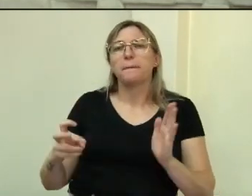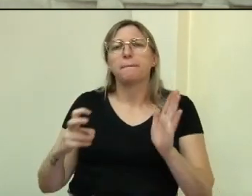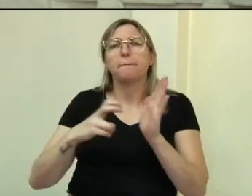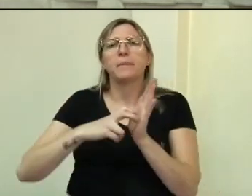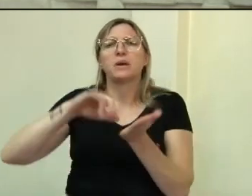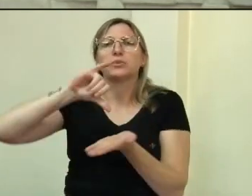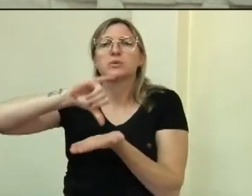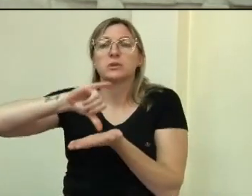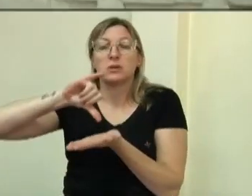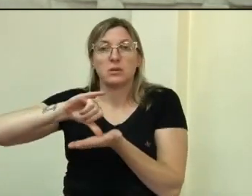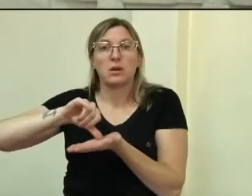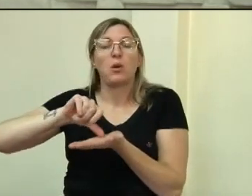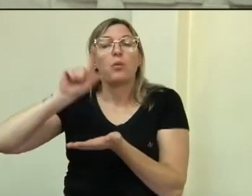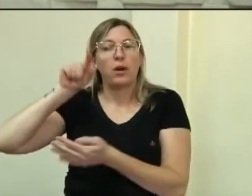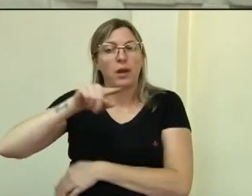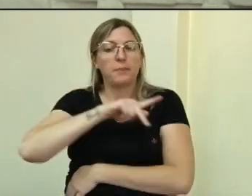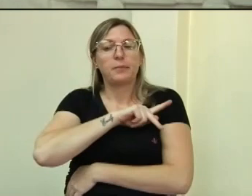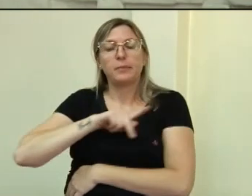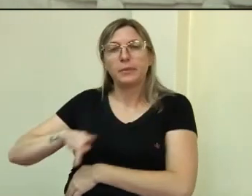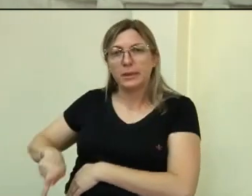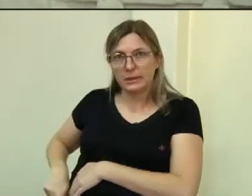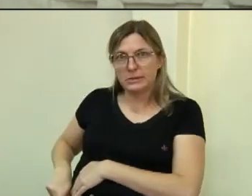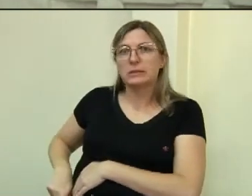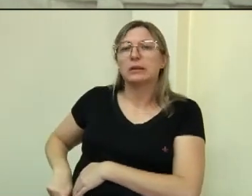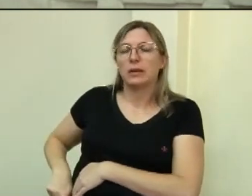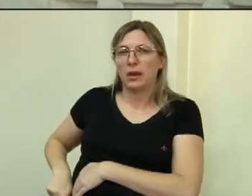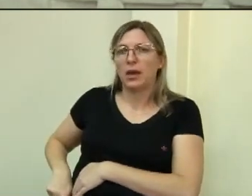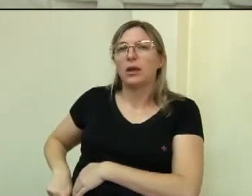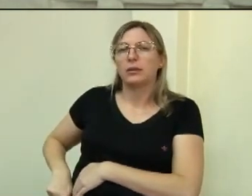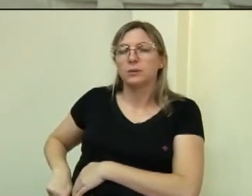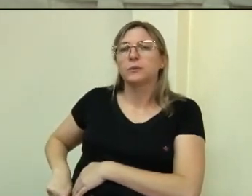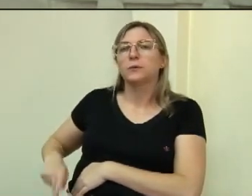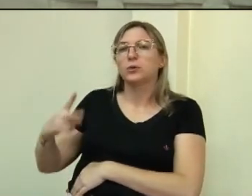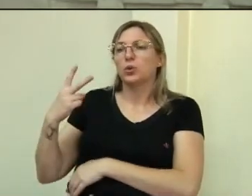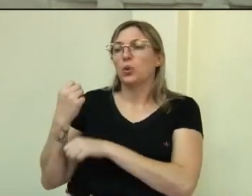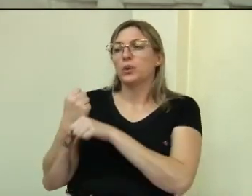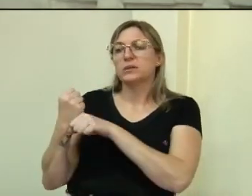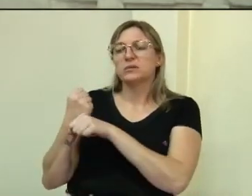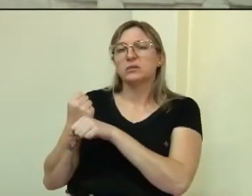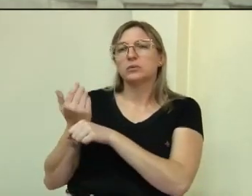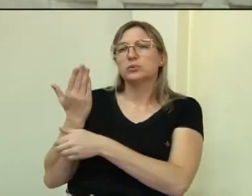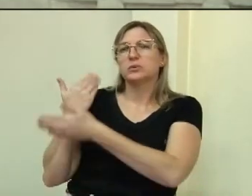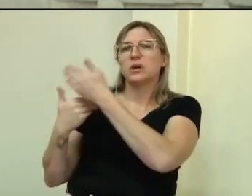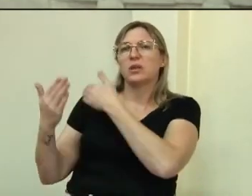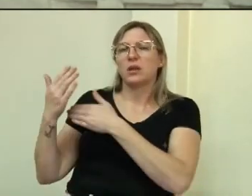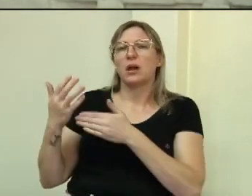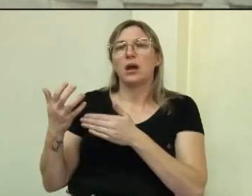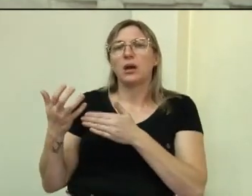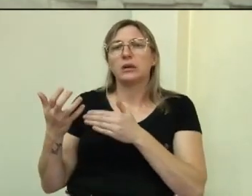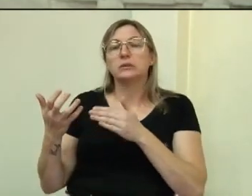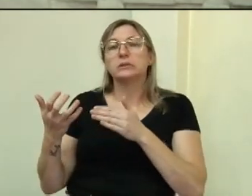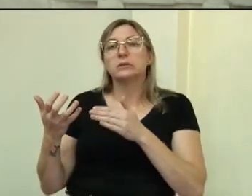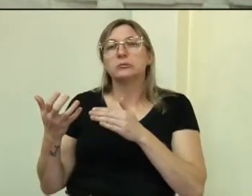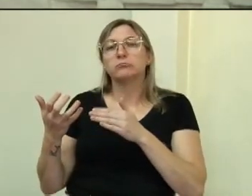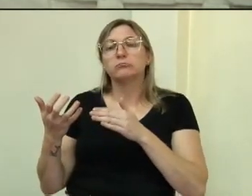ele é indicado há dois anos atrás pelo Senado e que hoje